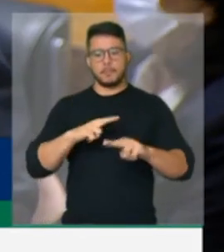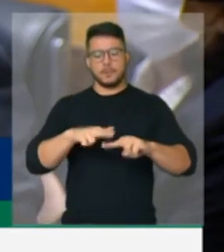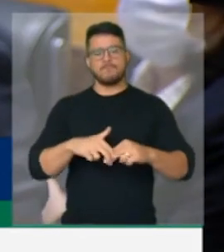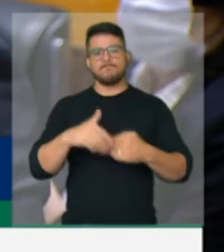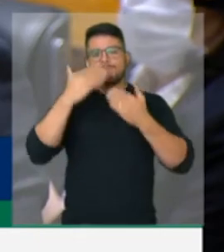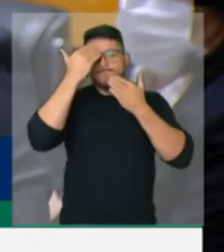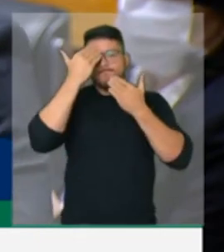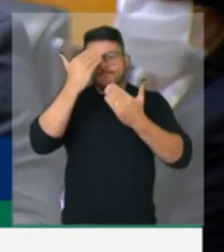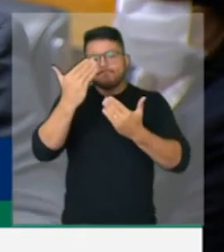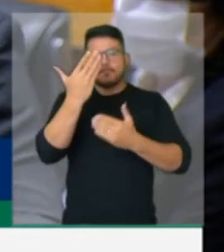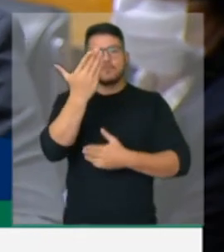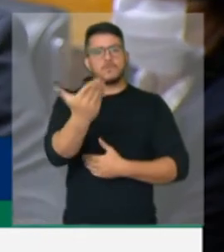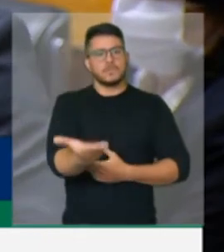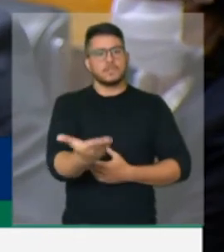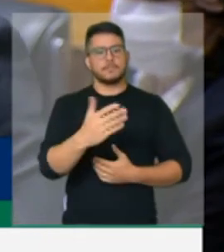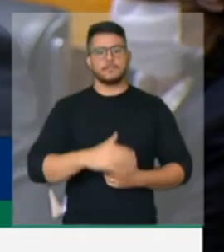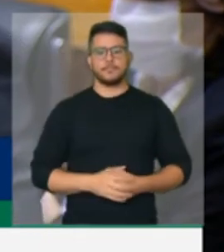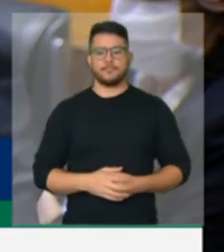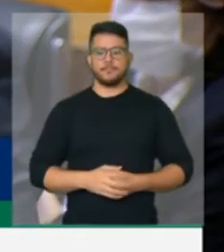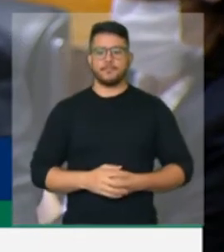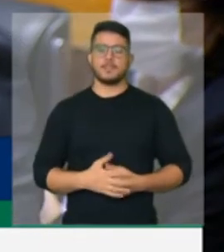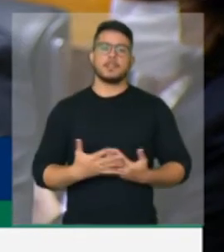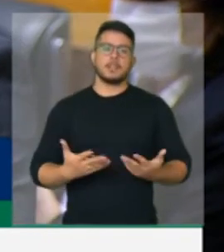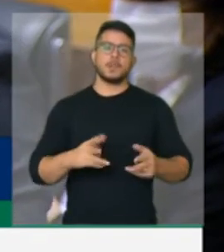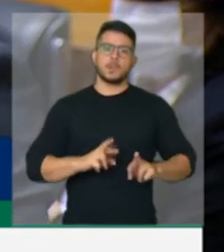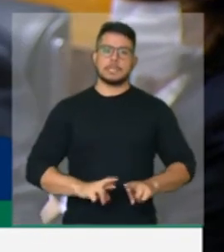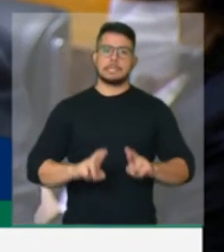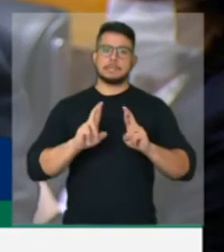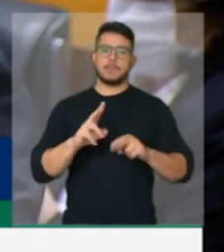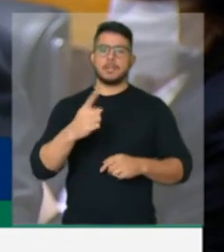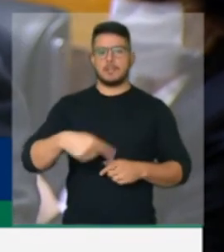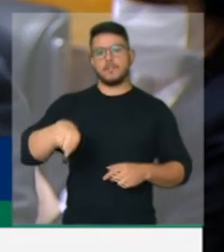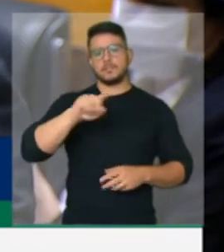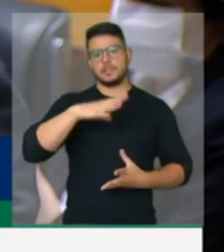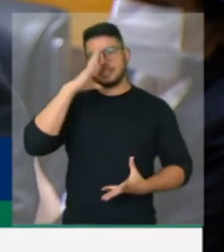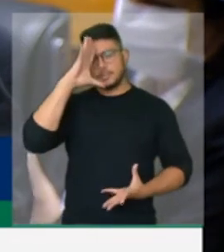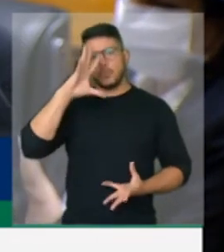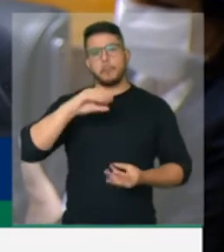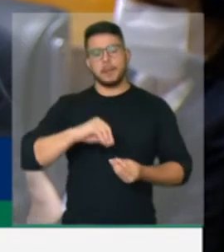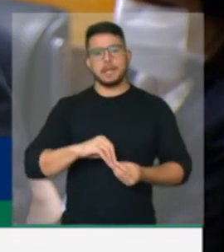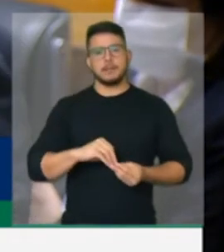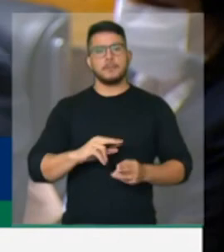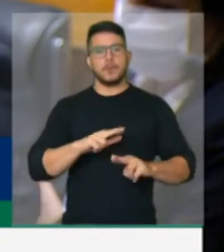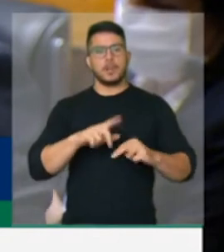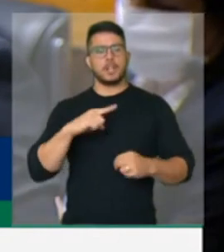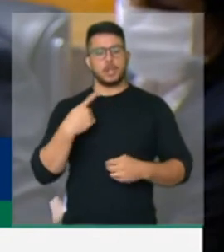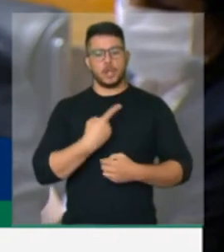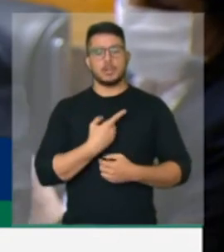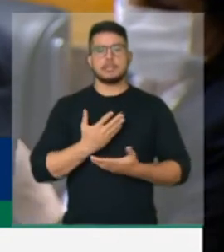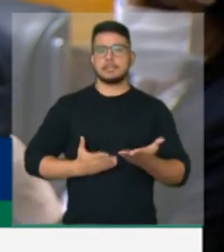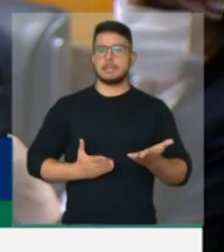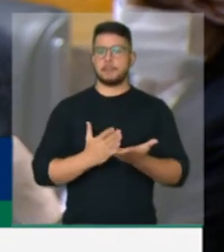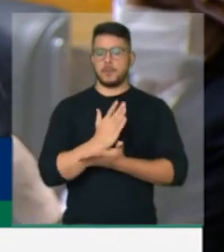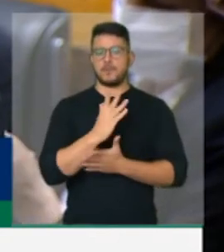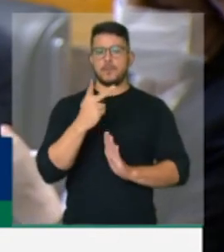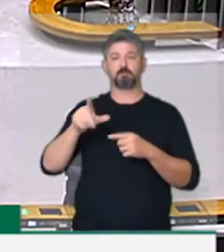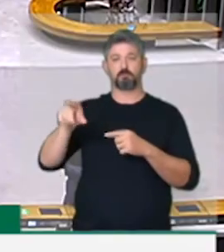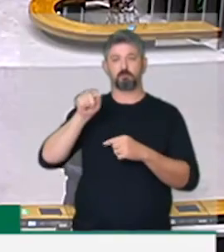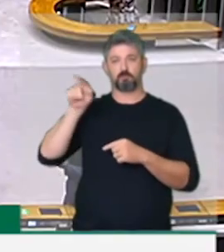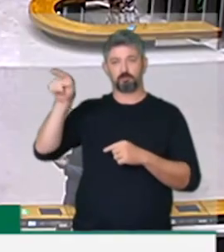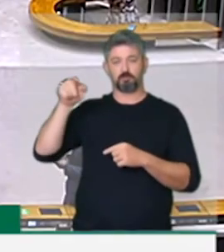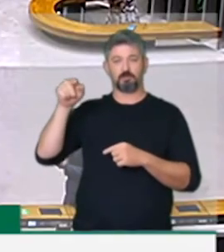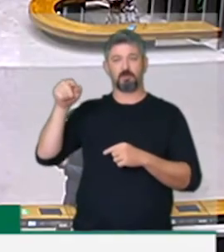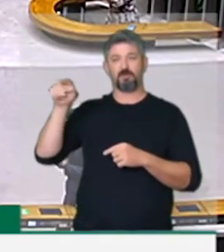vez a relatora e a compreensão de todos aqui, até mesmo da oposição, para que possamos aprovar esse importante projeto. Muito obrigado.